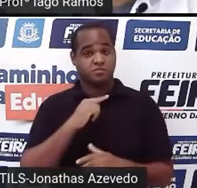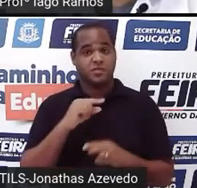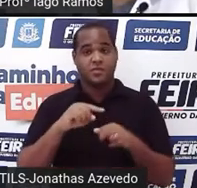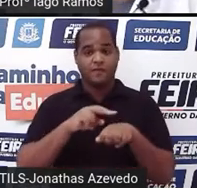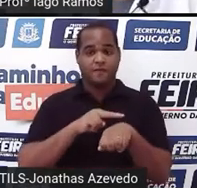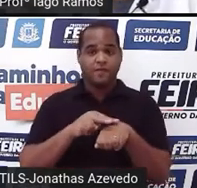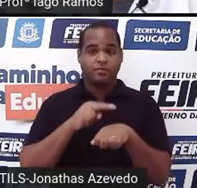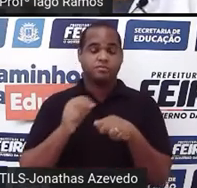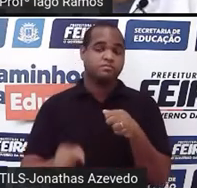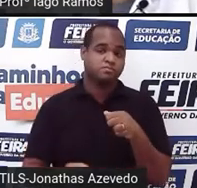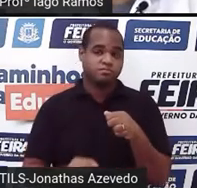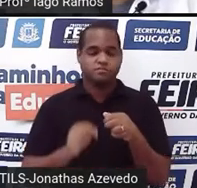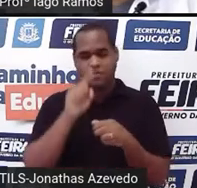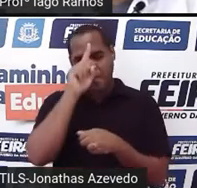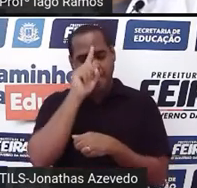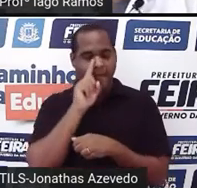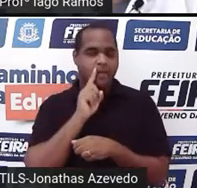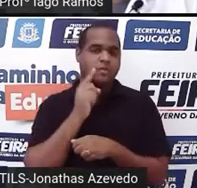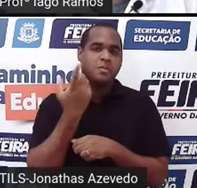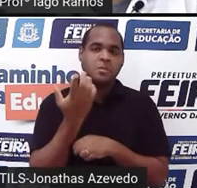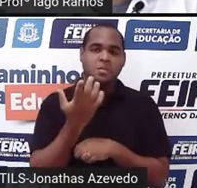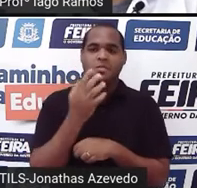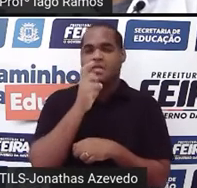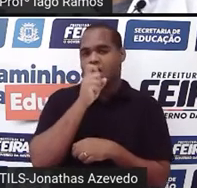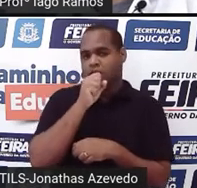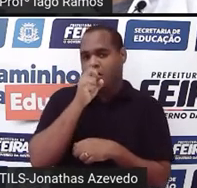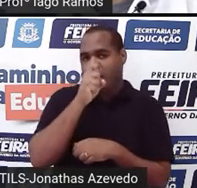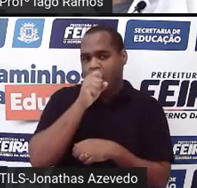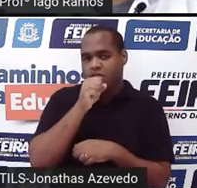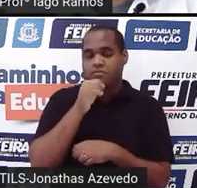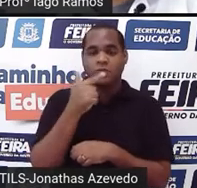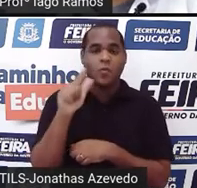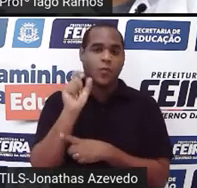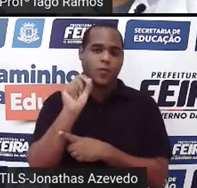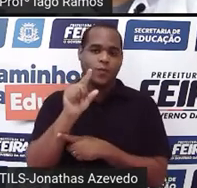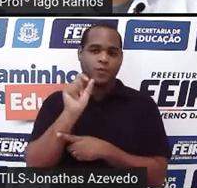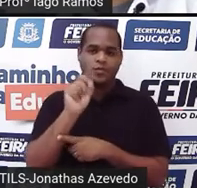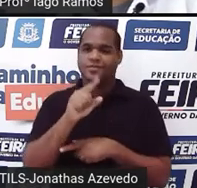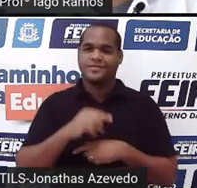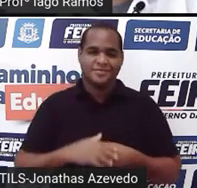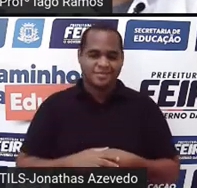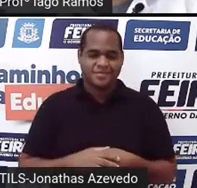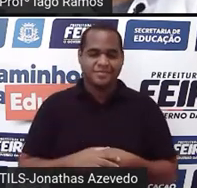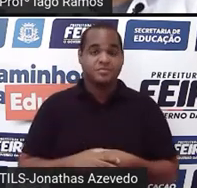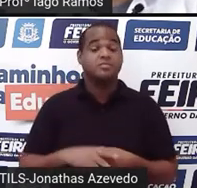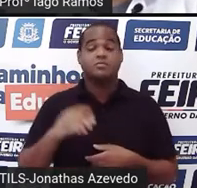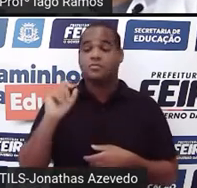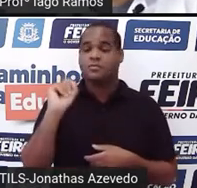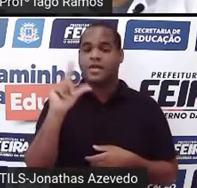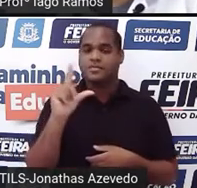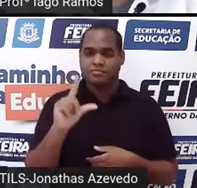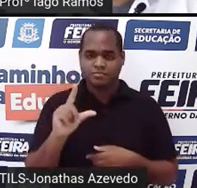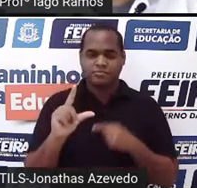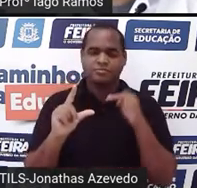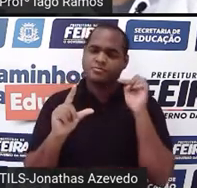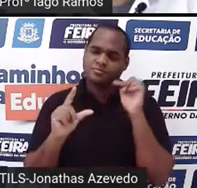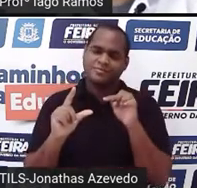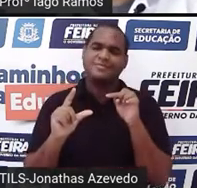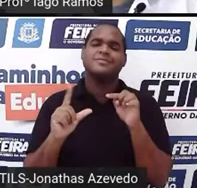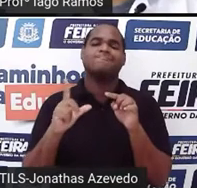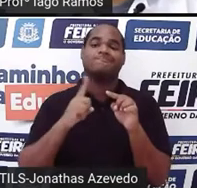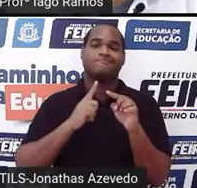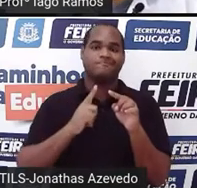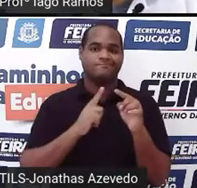verde, um amarelo, um laranja e um azul, né? O azul é a